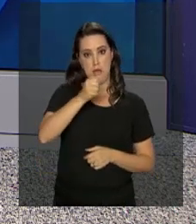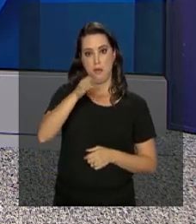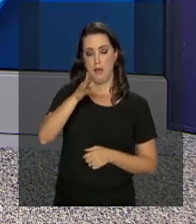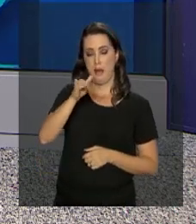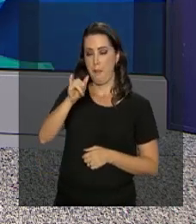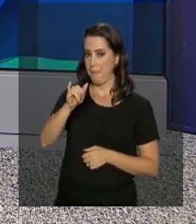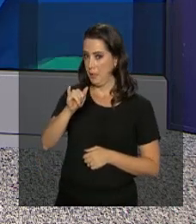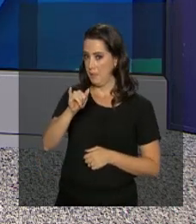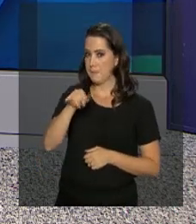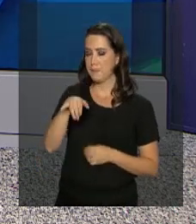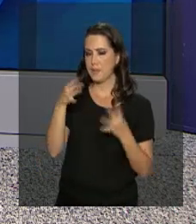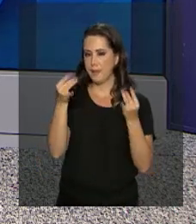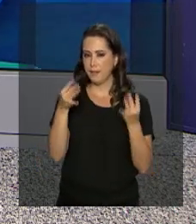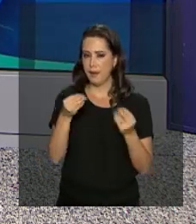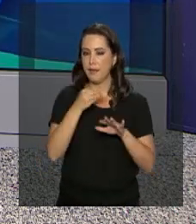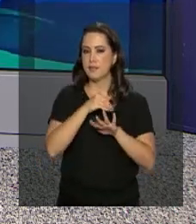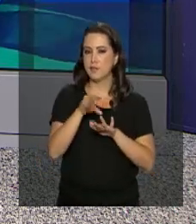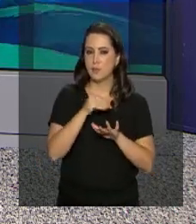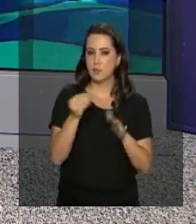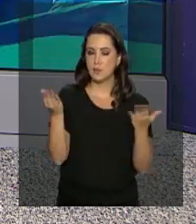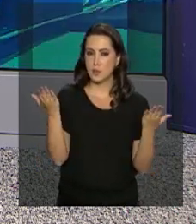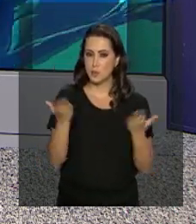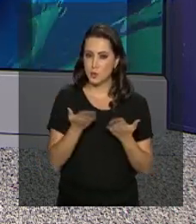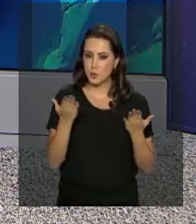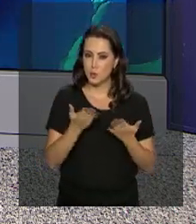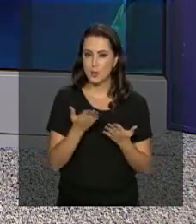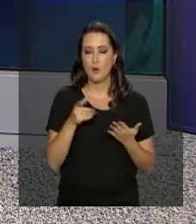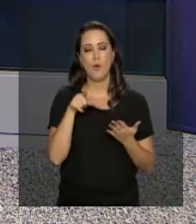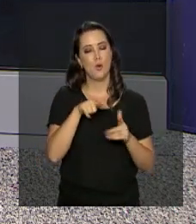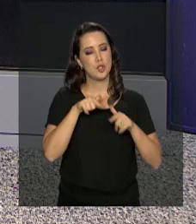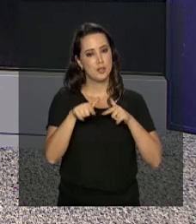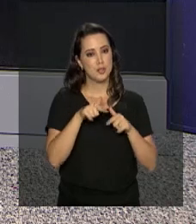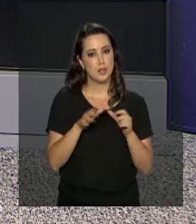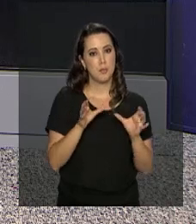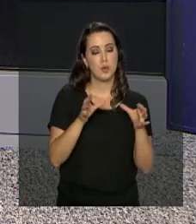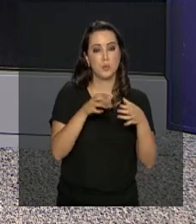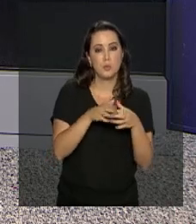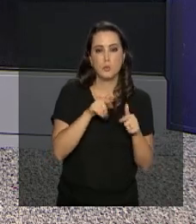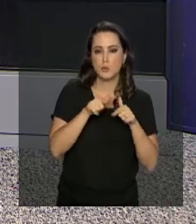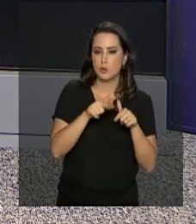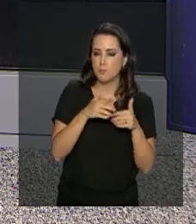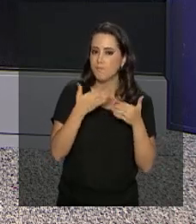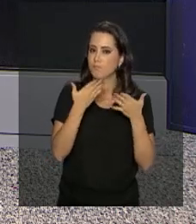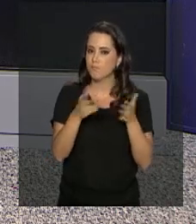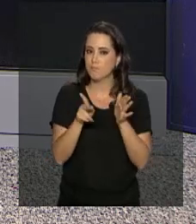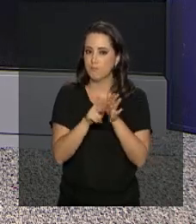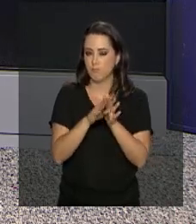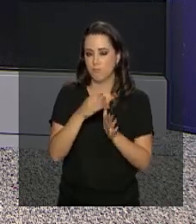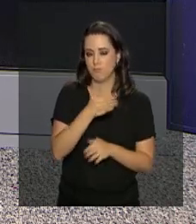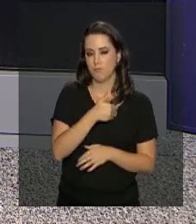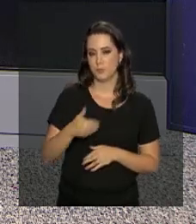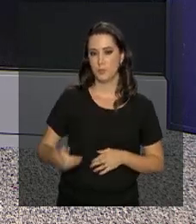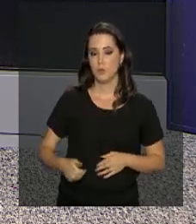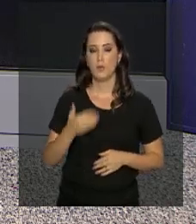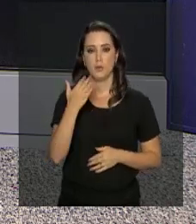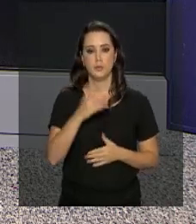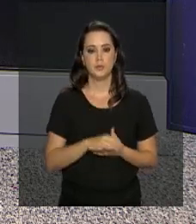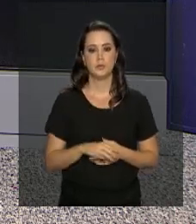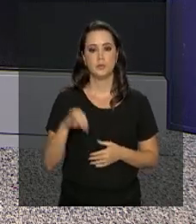Gabriela Noronha está por lá e tem as informações sobre este dia de trabalho da transição. Oi, Gabriela, boa noite para você.